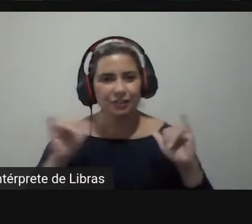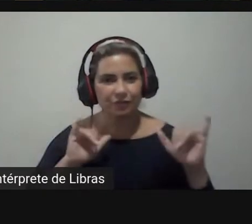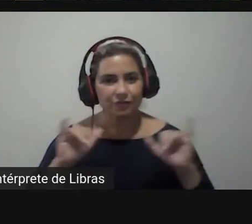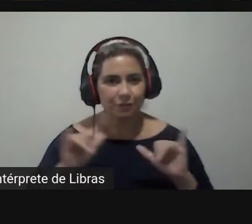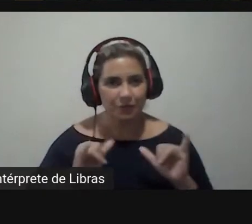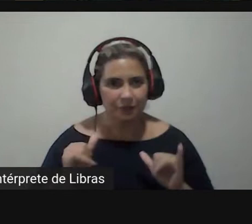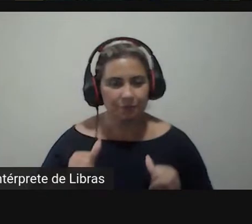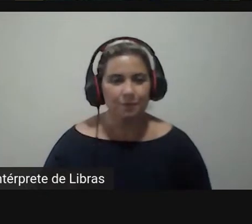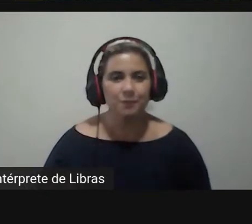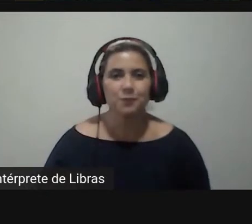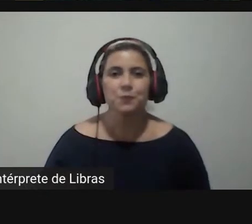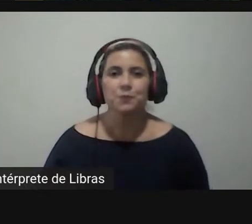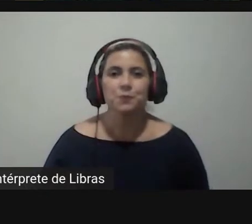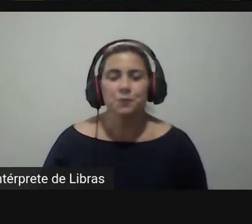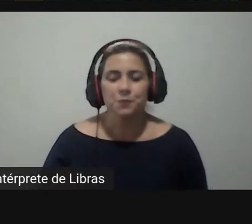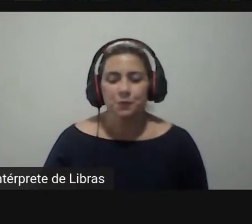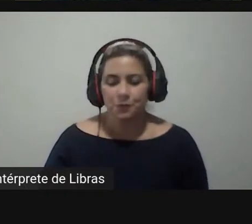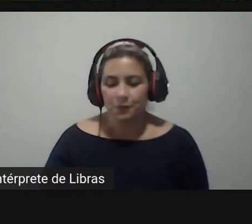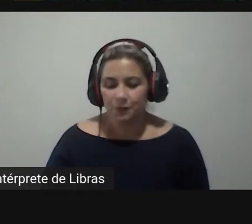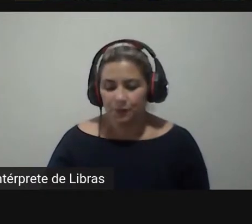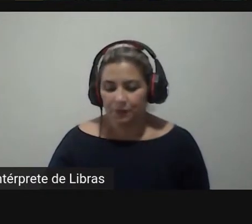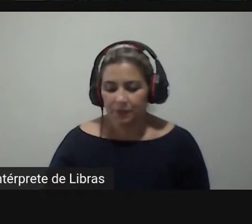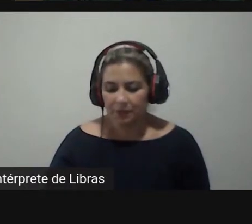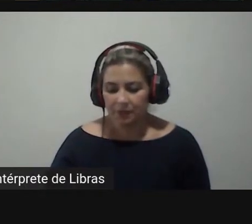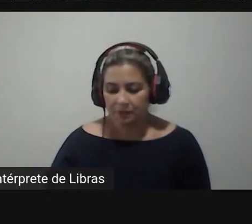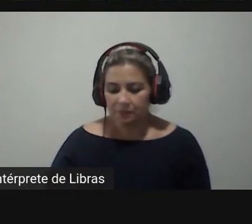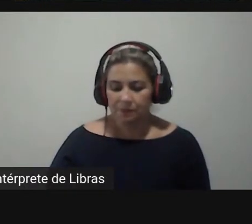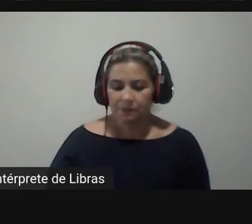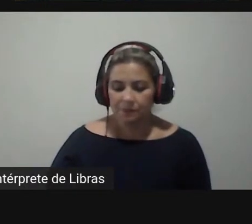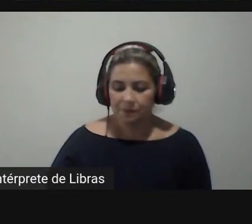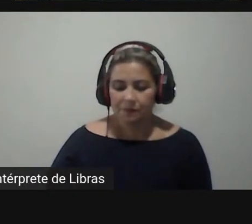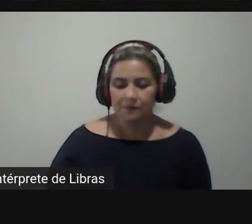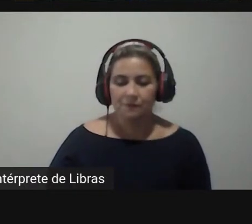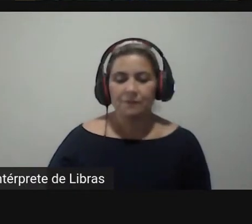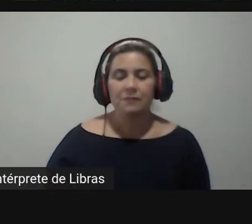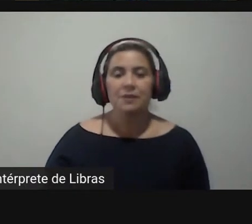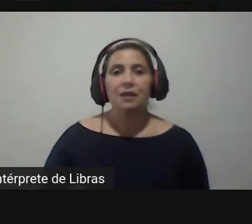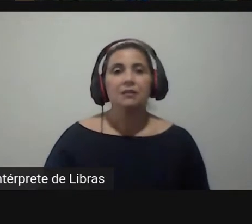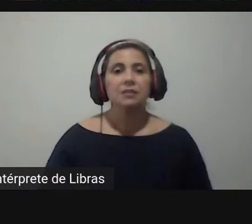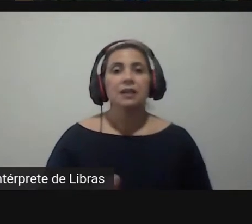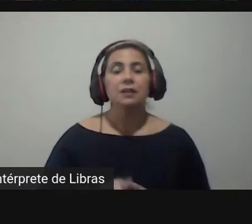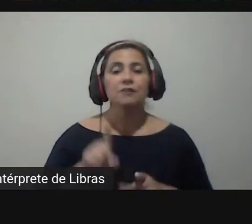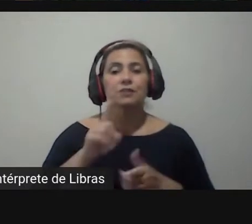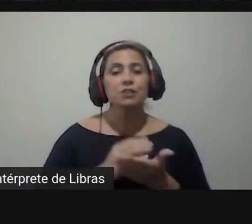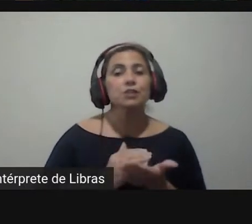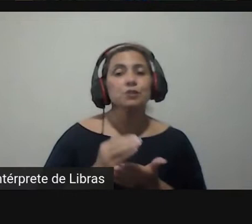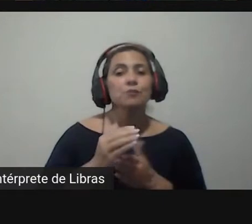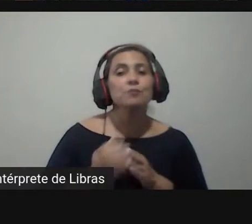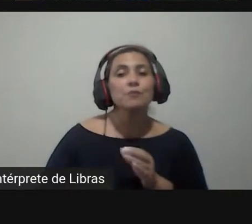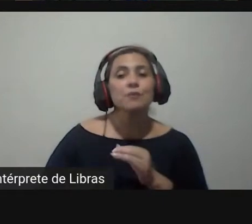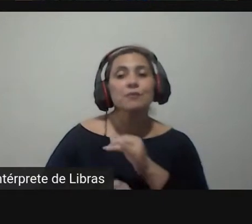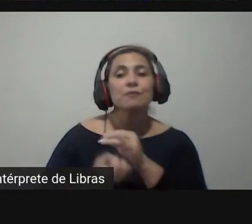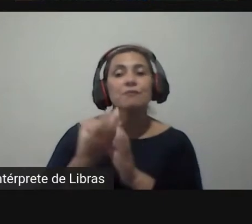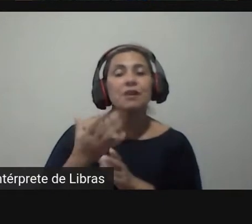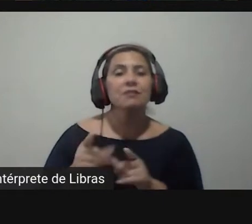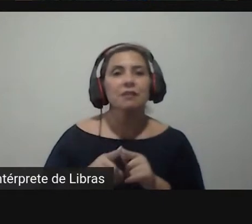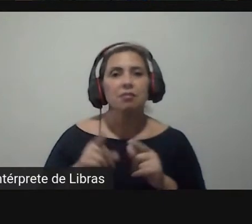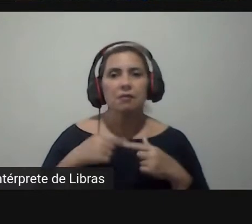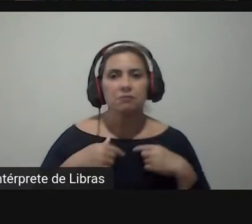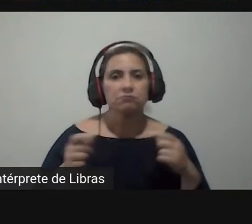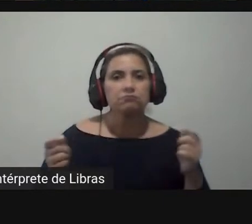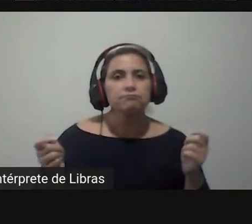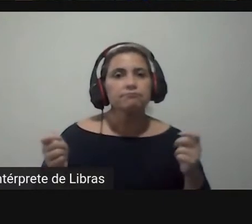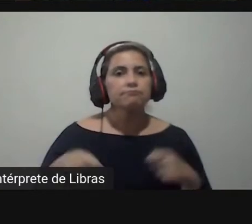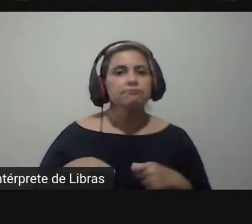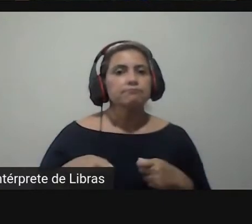o banco de ideias Fabiano tinha uma pretensão inicial desde a sua criação de potencializar